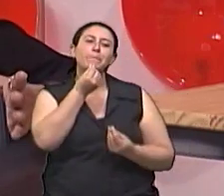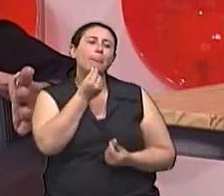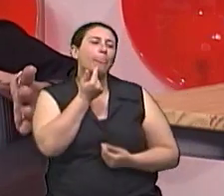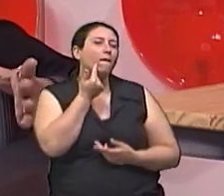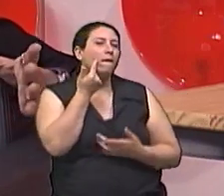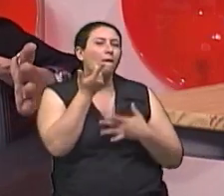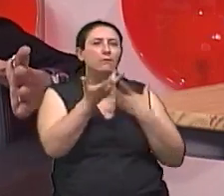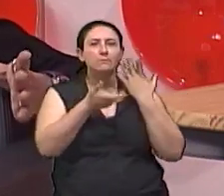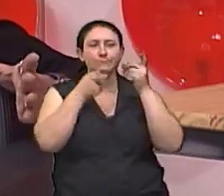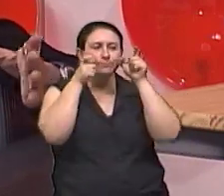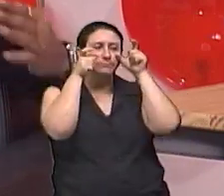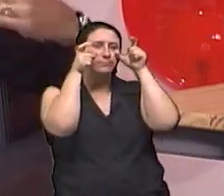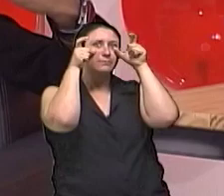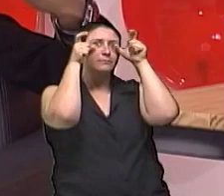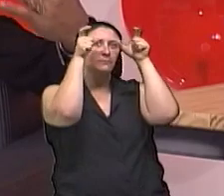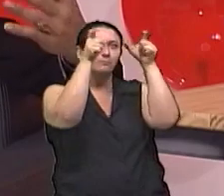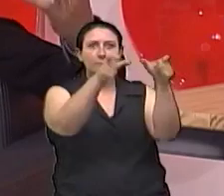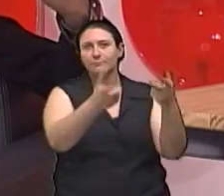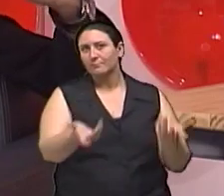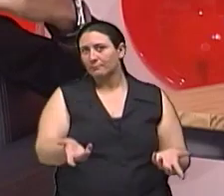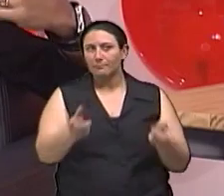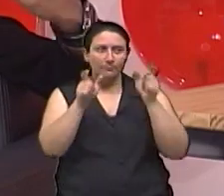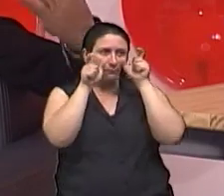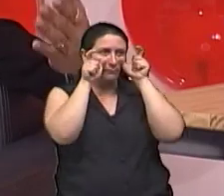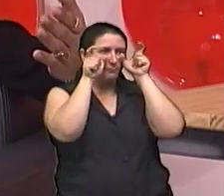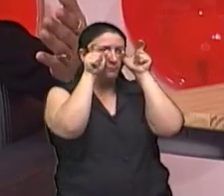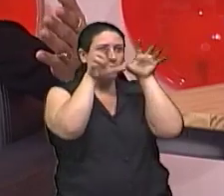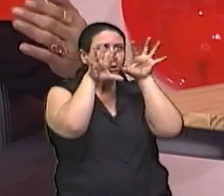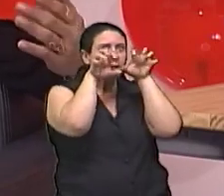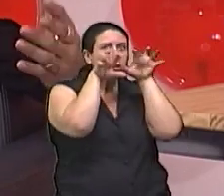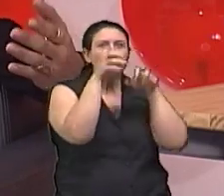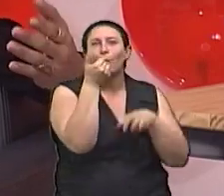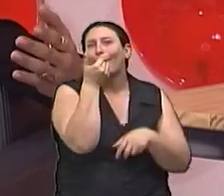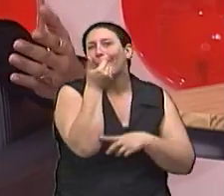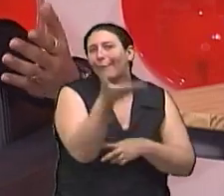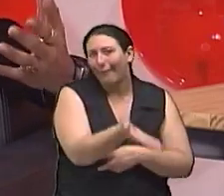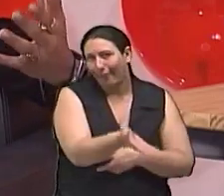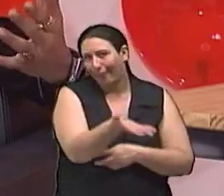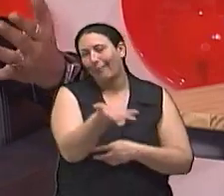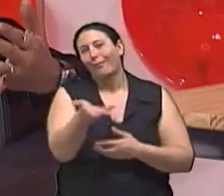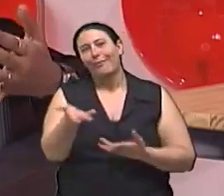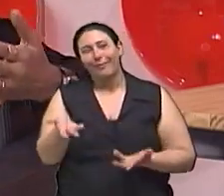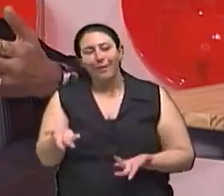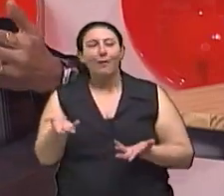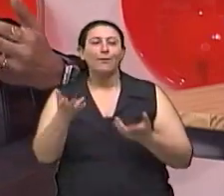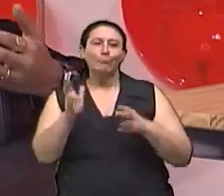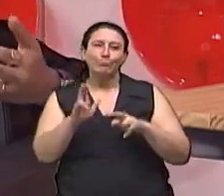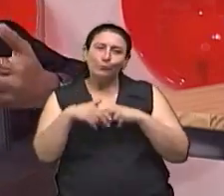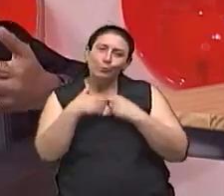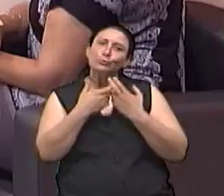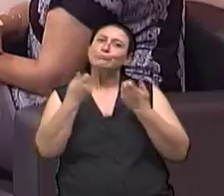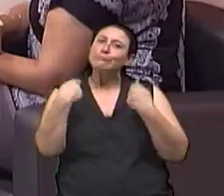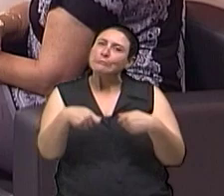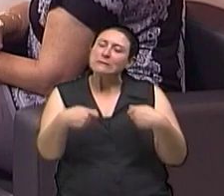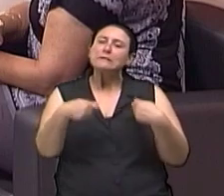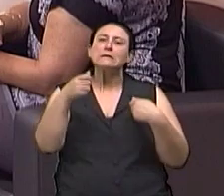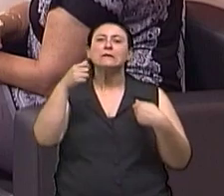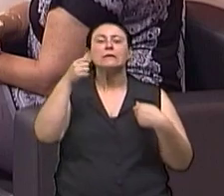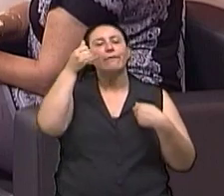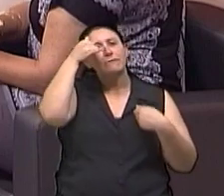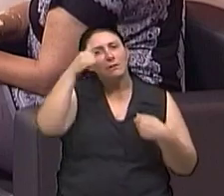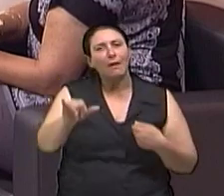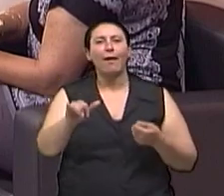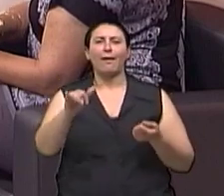O ser humano come, às vezes, pelo que está vendo Os olhos Então assim, evitar que